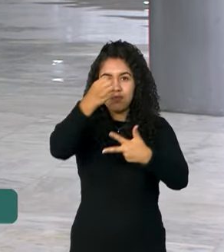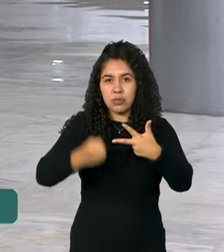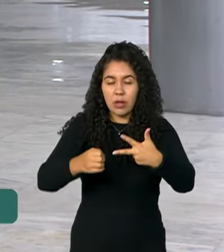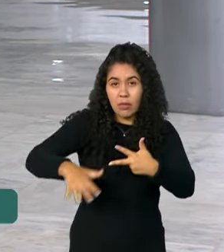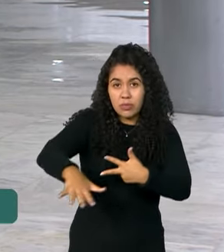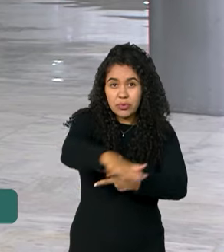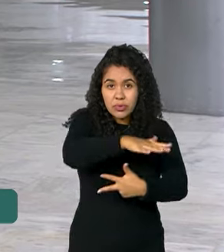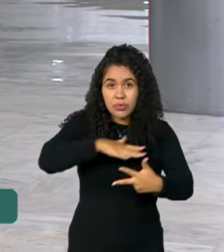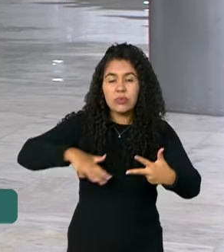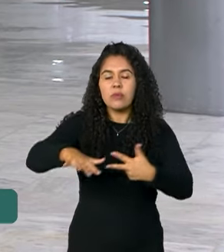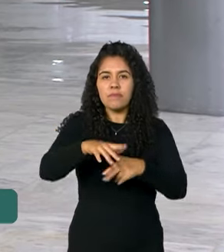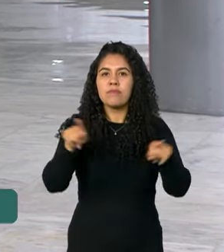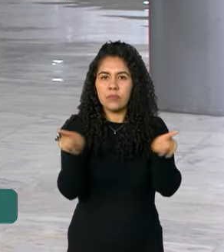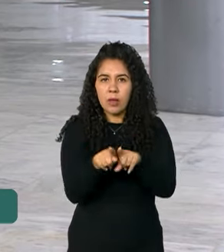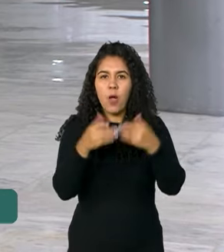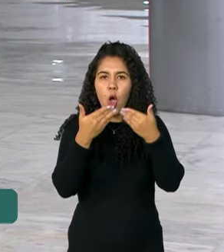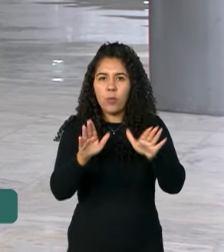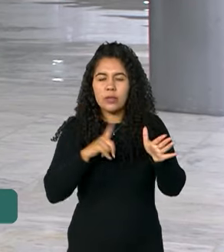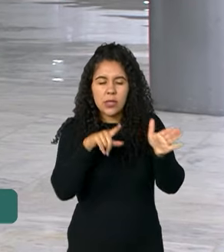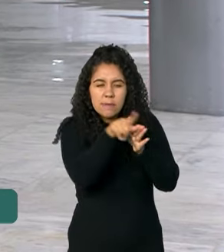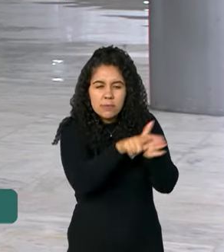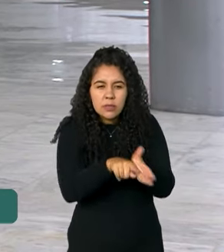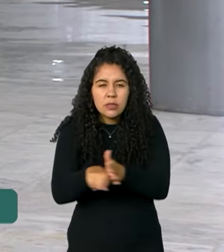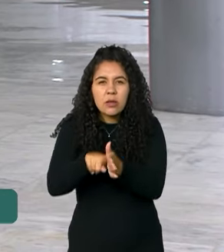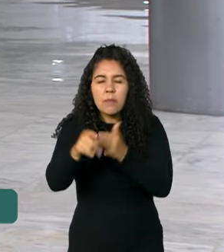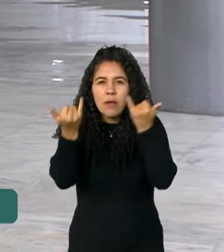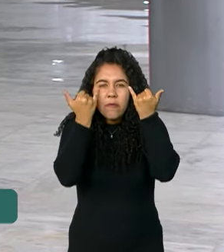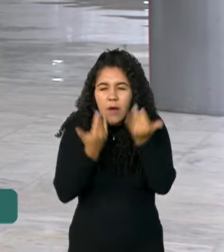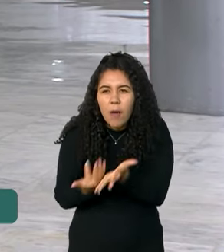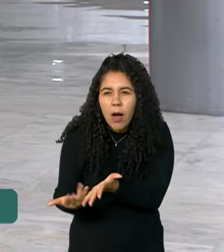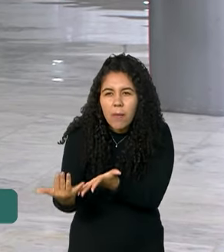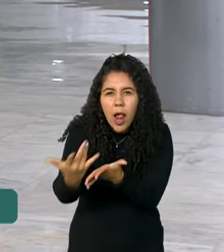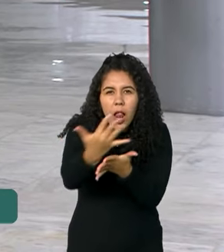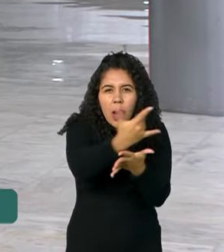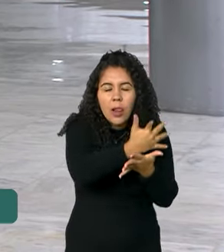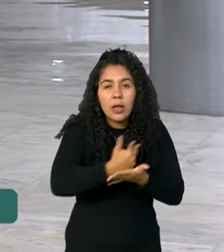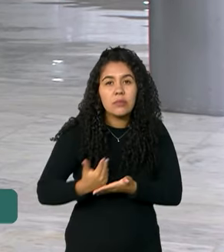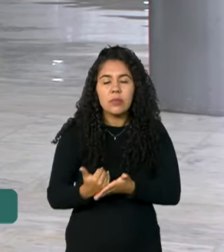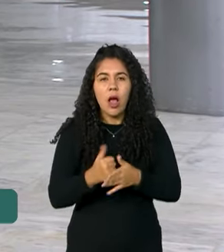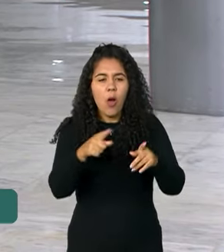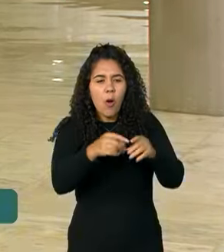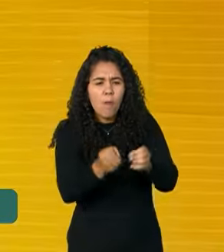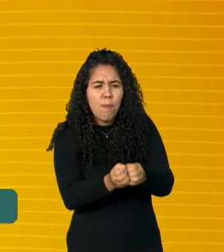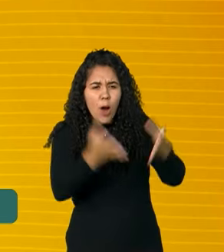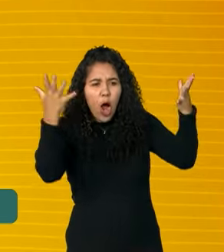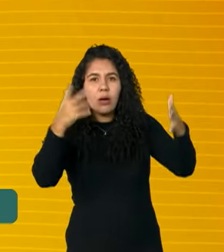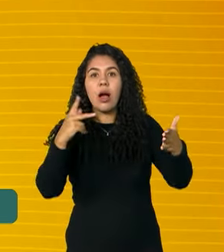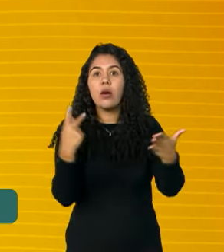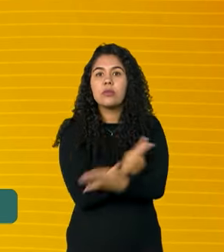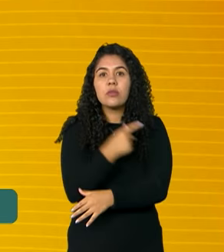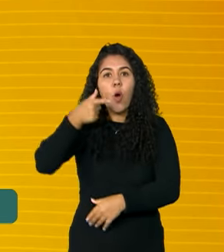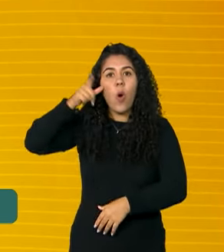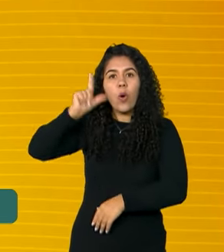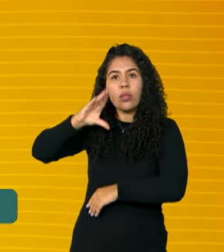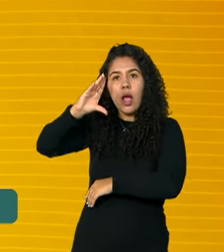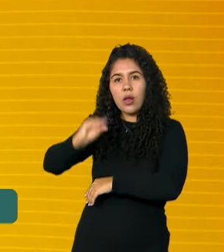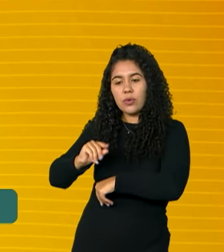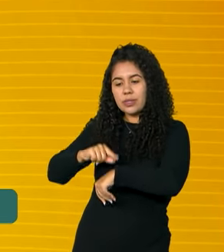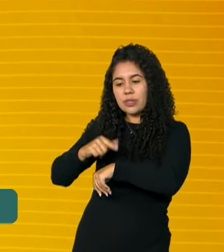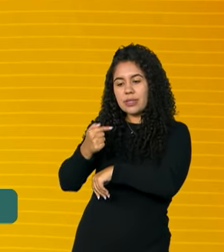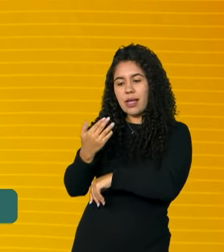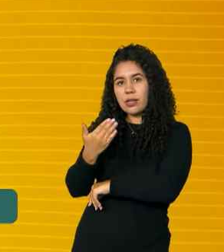abertura de um inquérito policial para apurar os fatos. As explosões ocorreram por volta das sete e meia da noite.